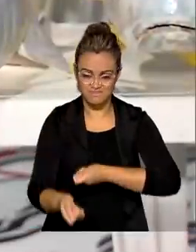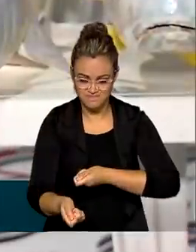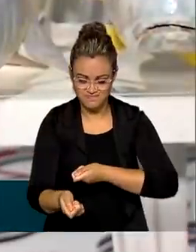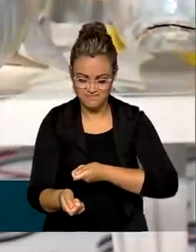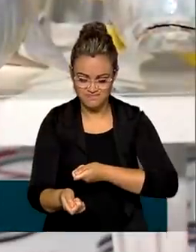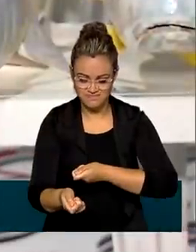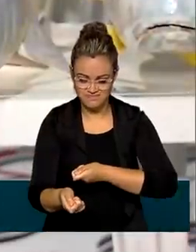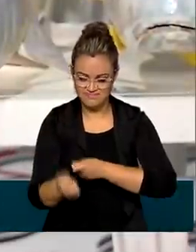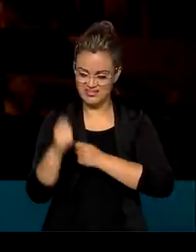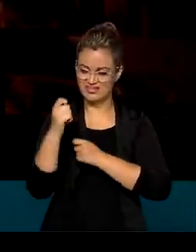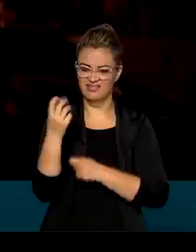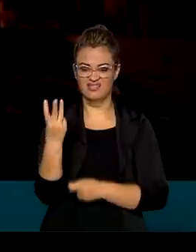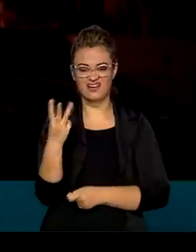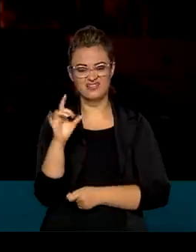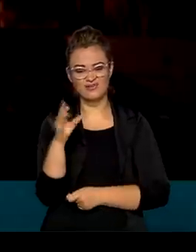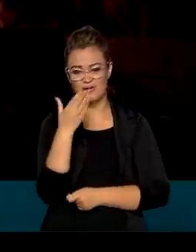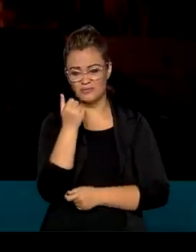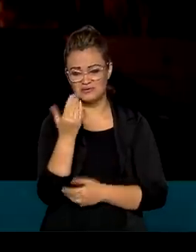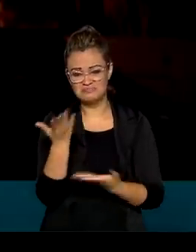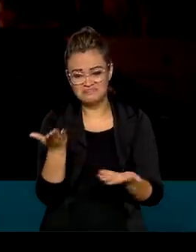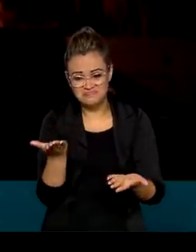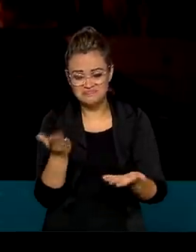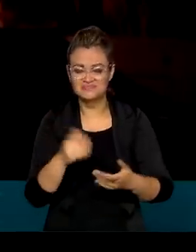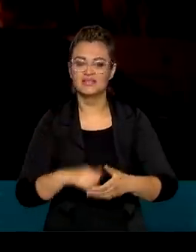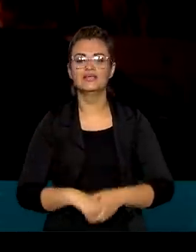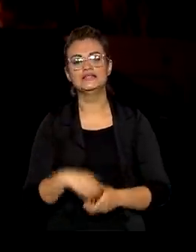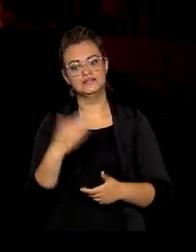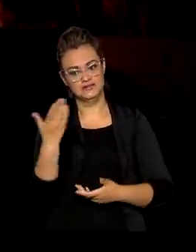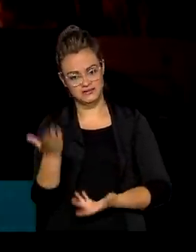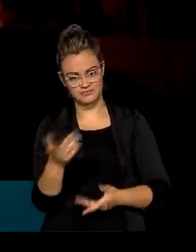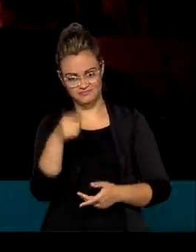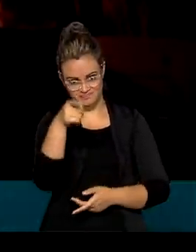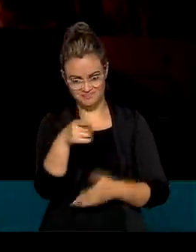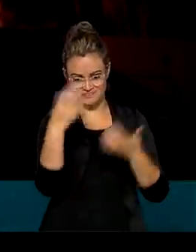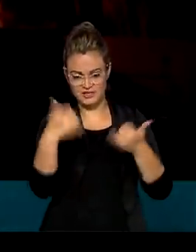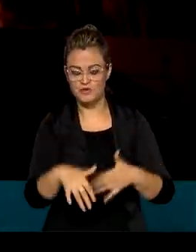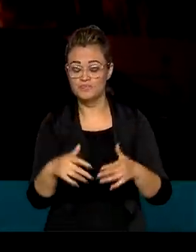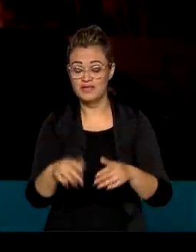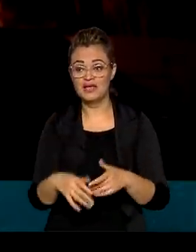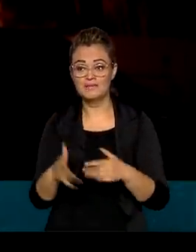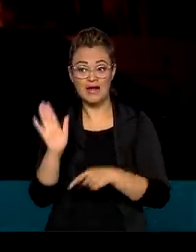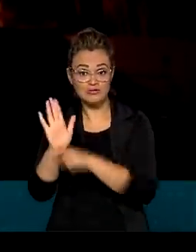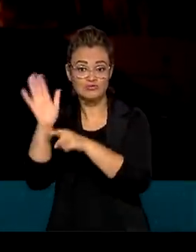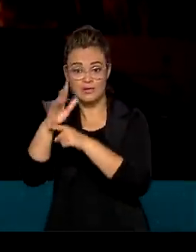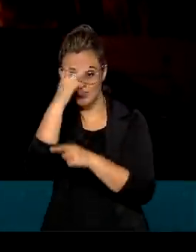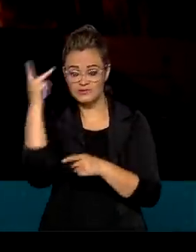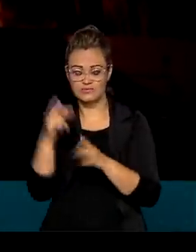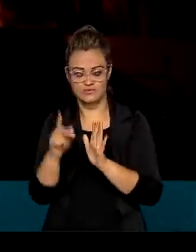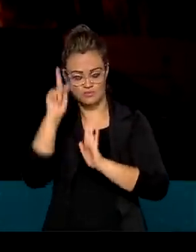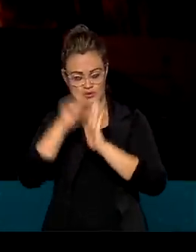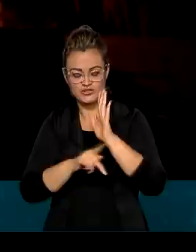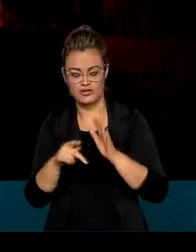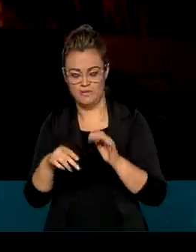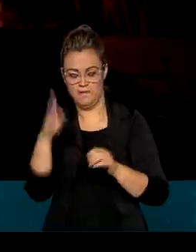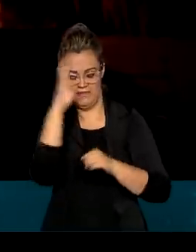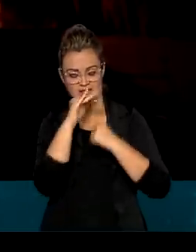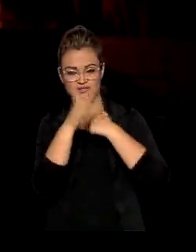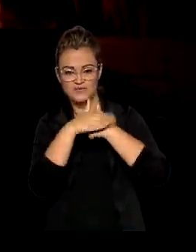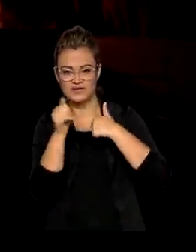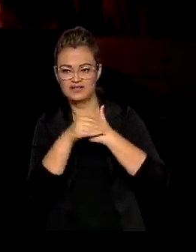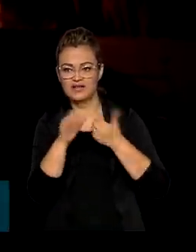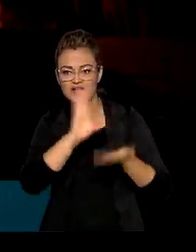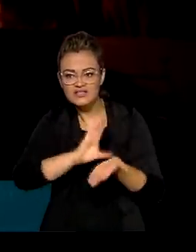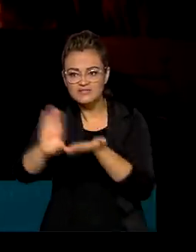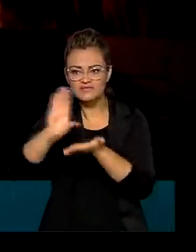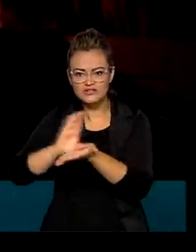peixinhos que não dá nem para o almoço. Para levar conforto alimentar, o programa Brasil Fraterno investiu mais de 65 milhões de reais